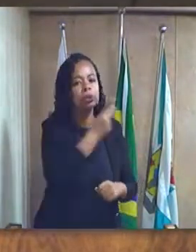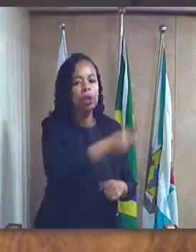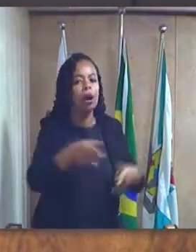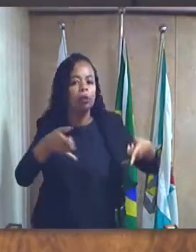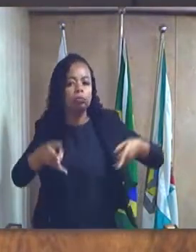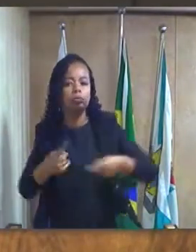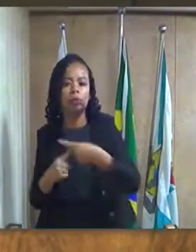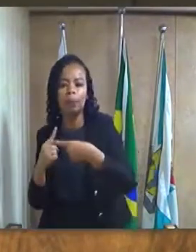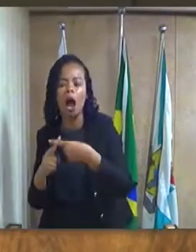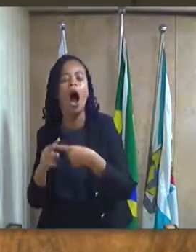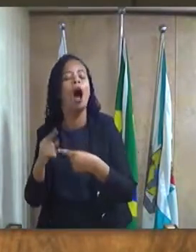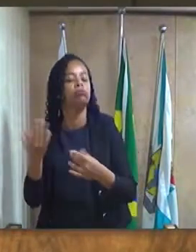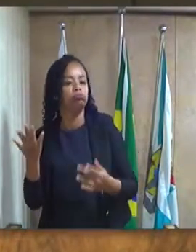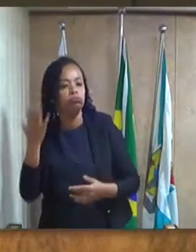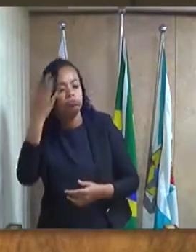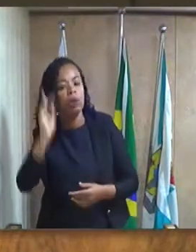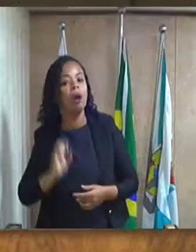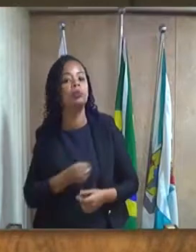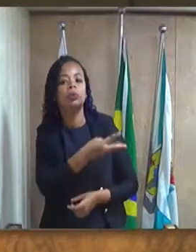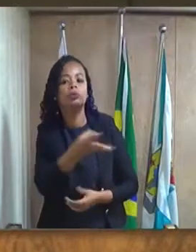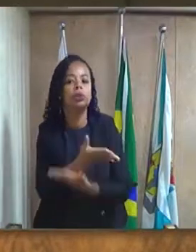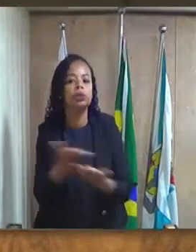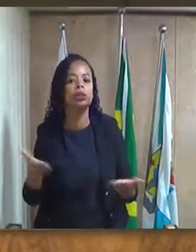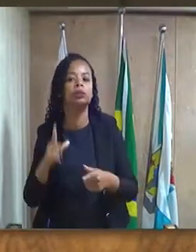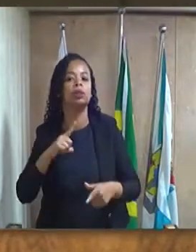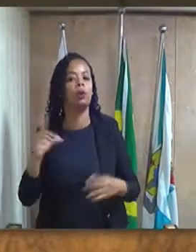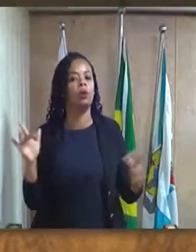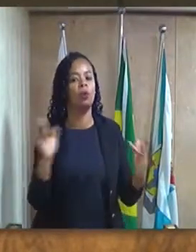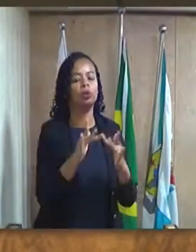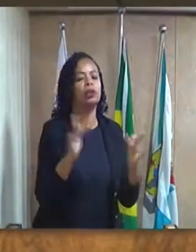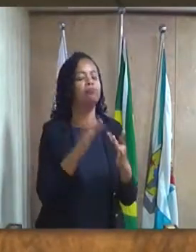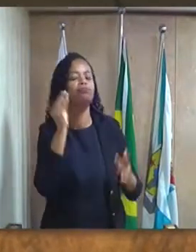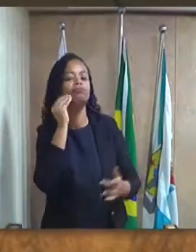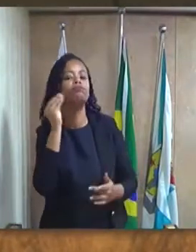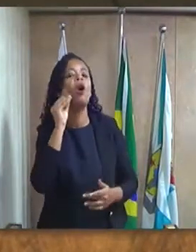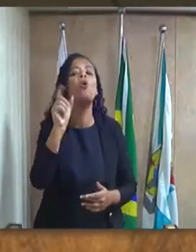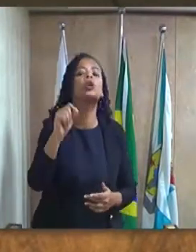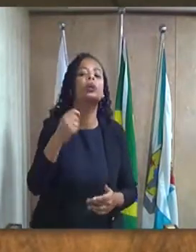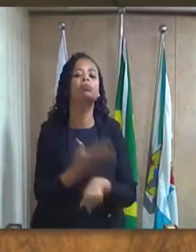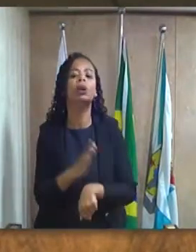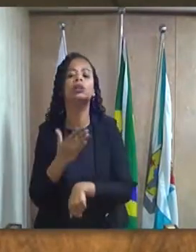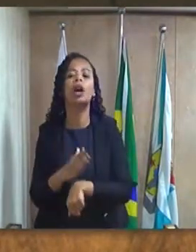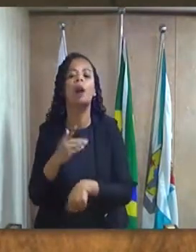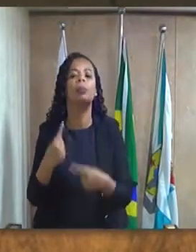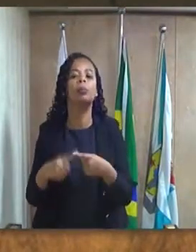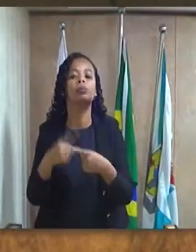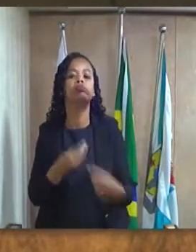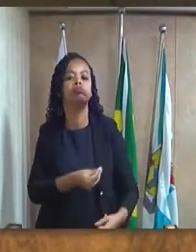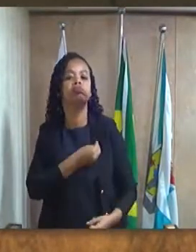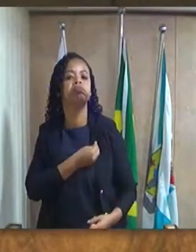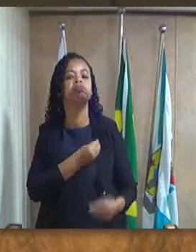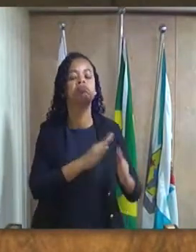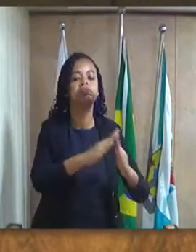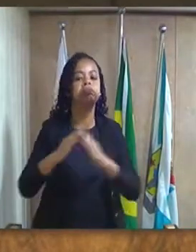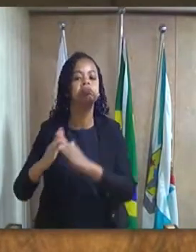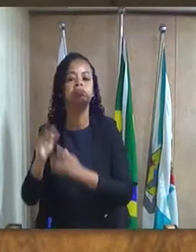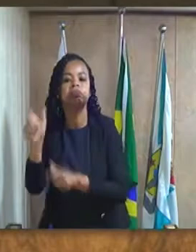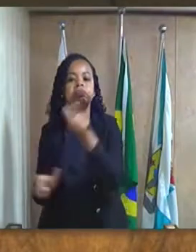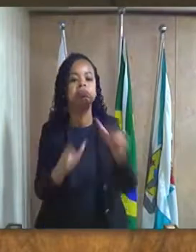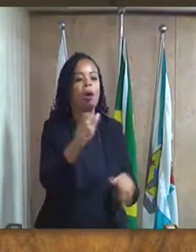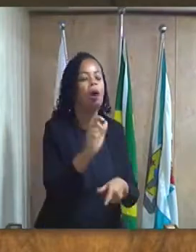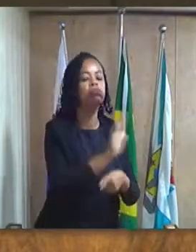sei quem tem contato, para ver o que eles têm que fazer para aqueles moradores realmente serem